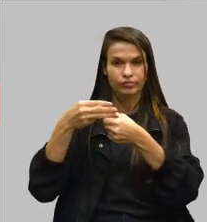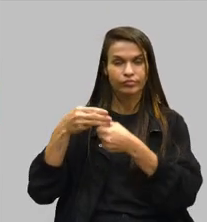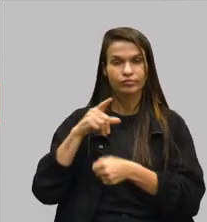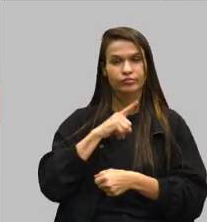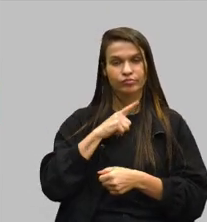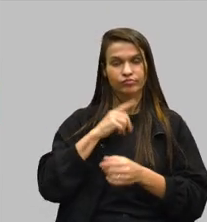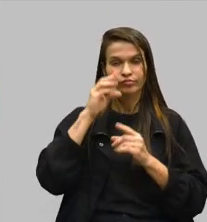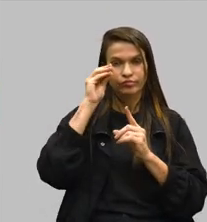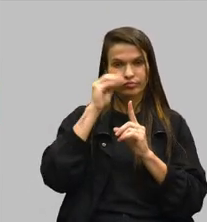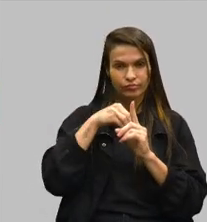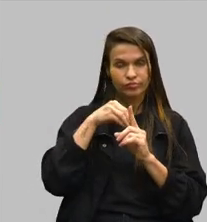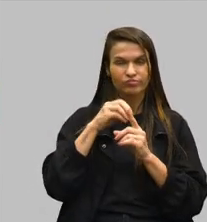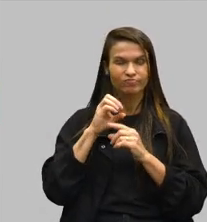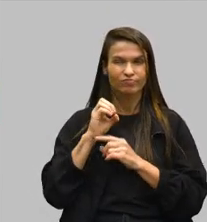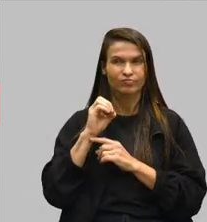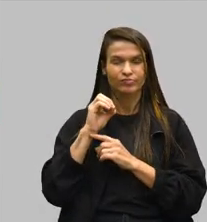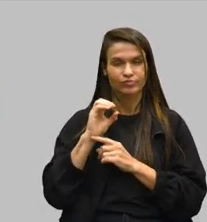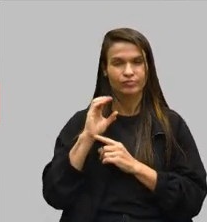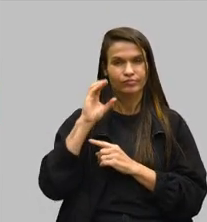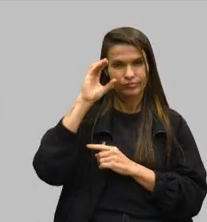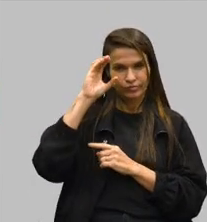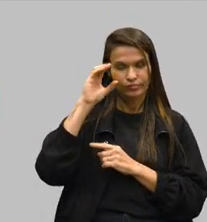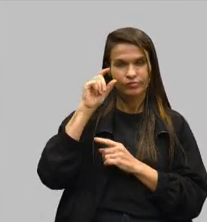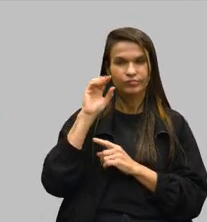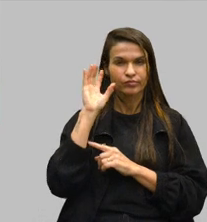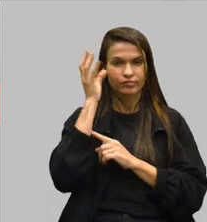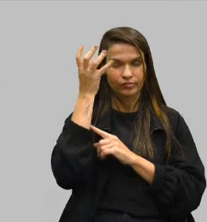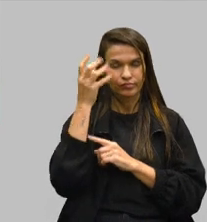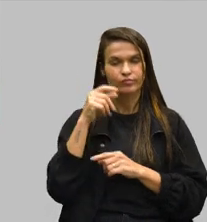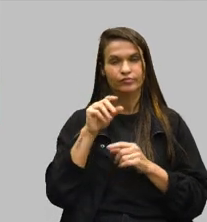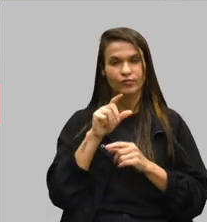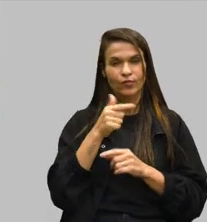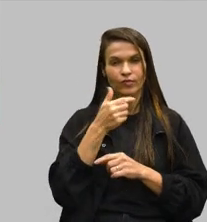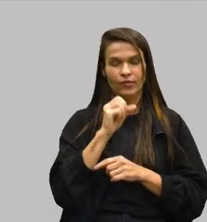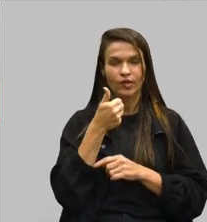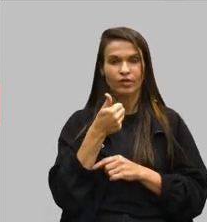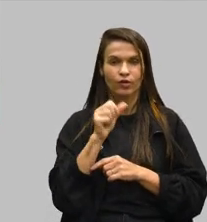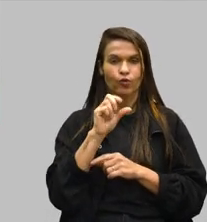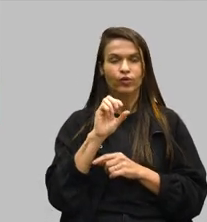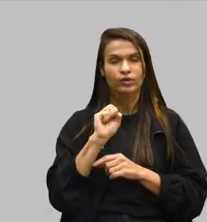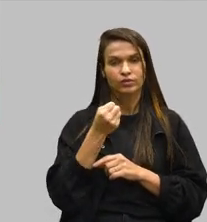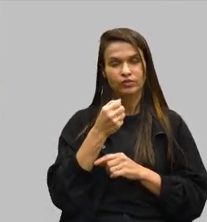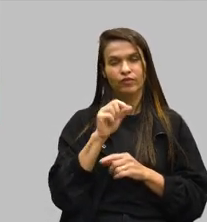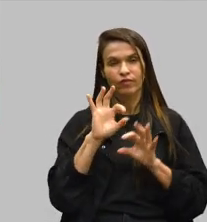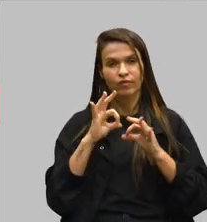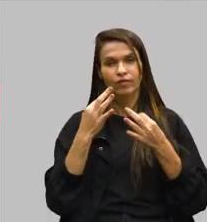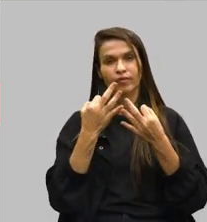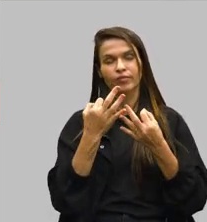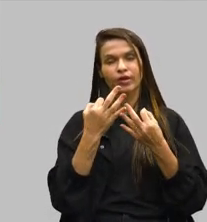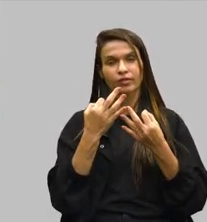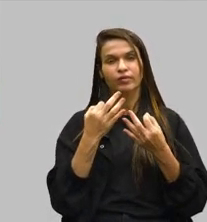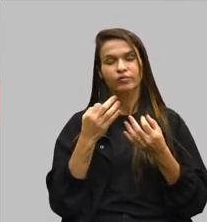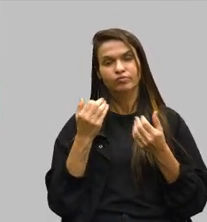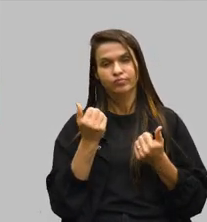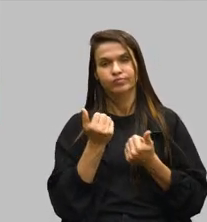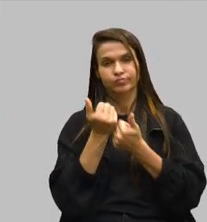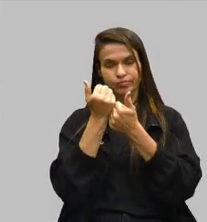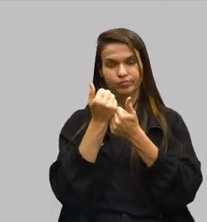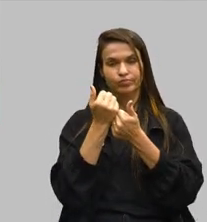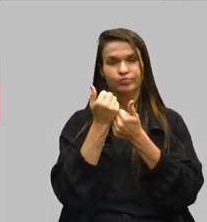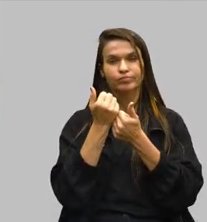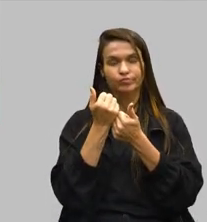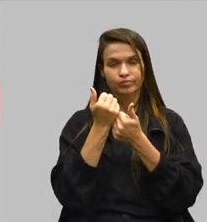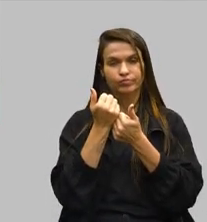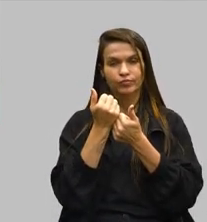vulnerabilidade climática. 2.240 famílias a serem atendidas, com uma jornada de ações integradas, e o lançamento,